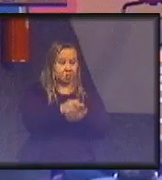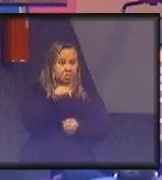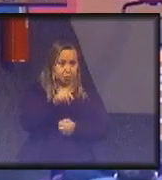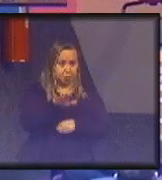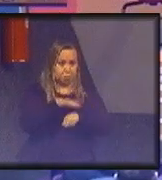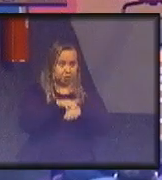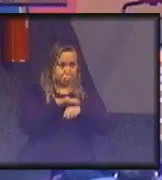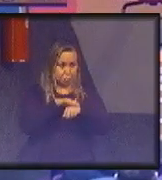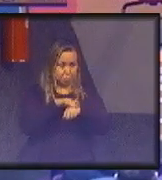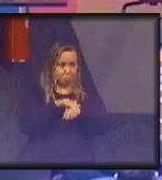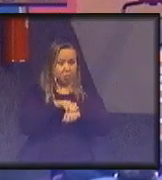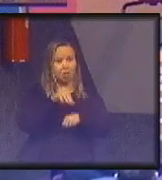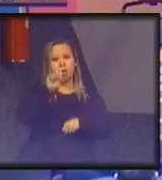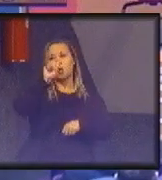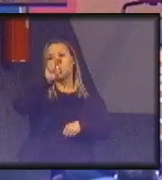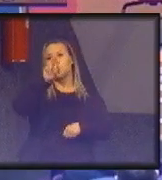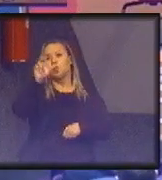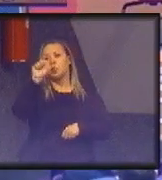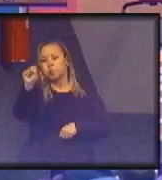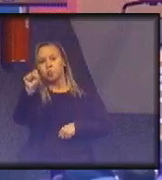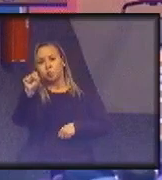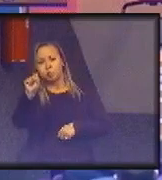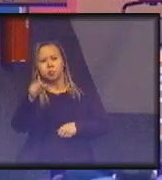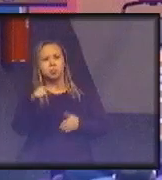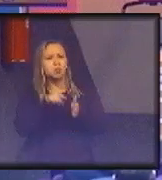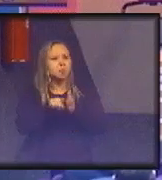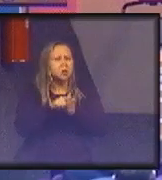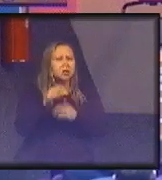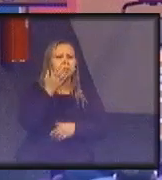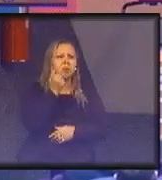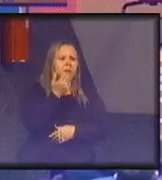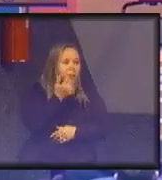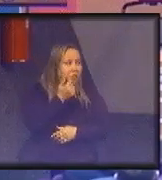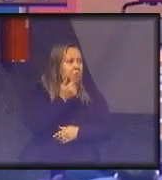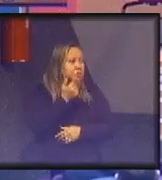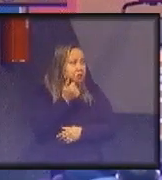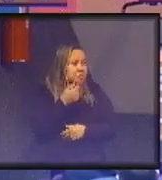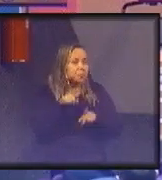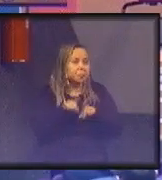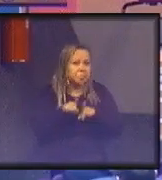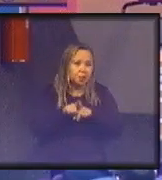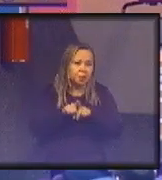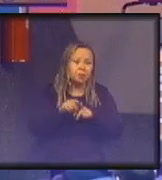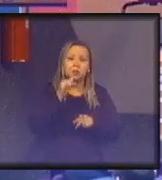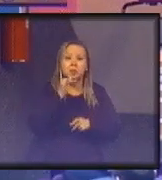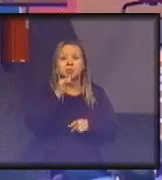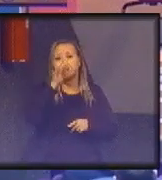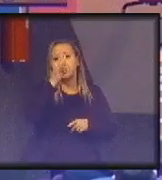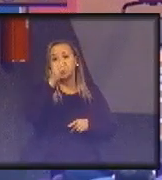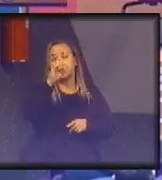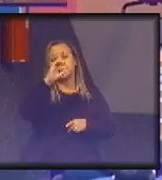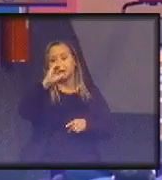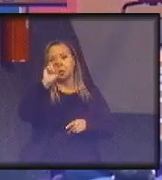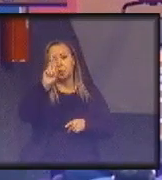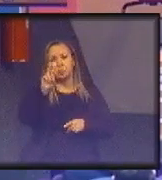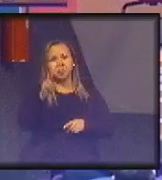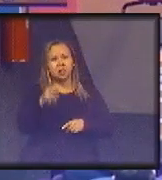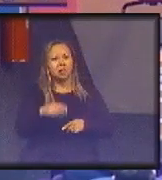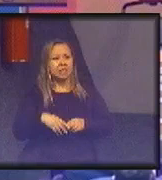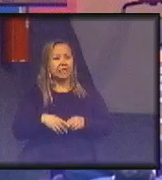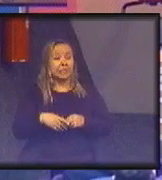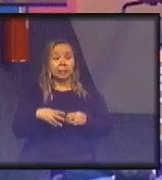Sistema Único de Saúde. Aqui, questão de alimentação, que foi o exemplo do TCO. O Brasil vive uma epidemia de